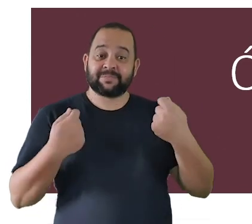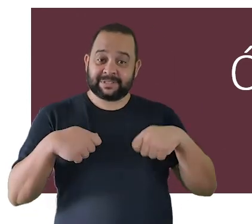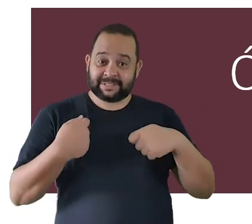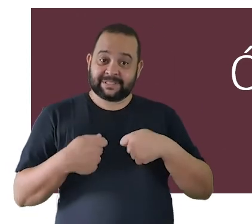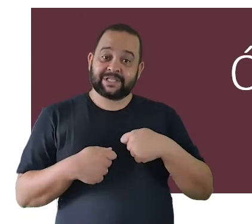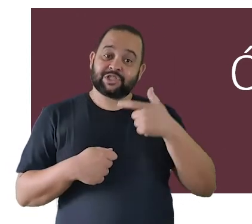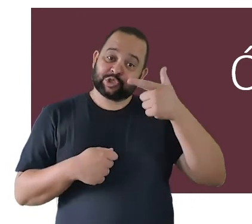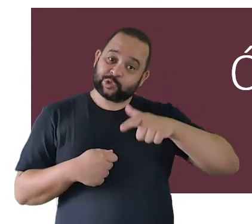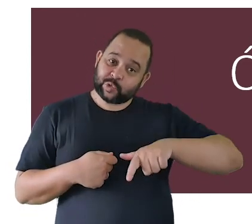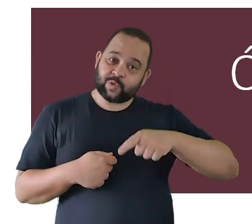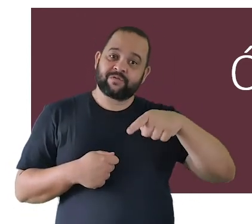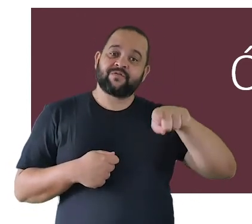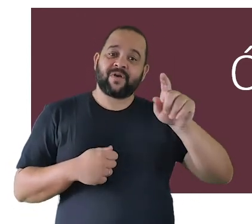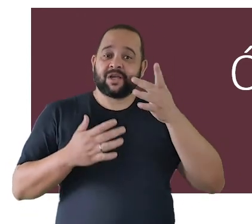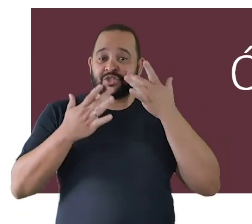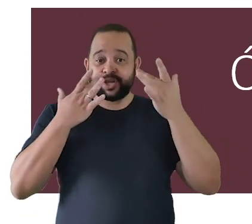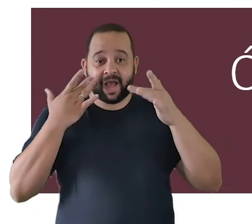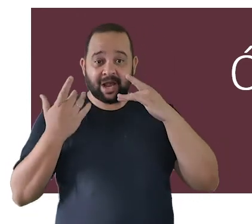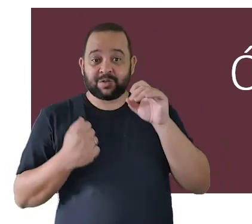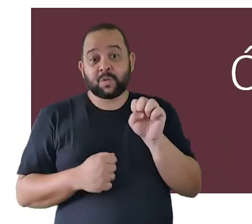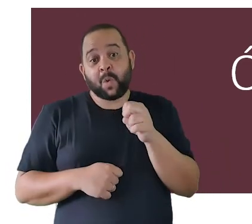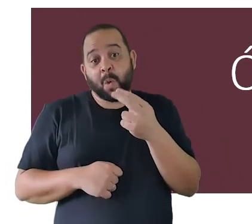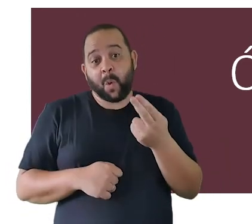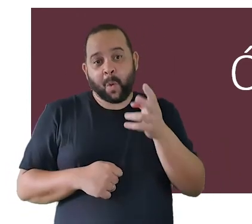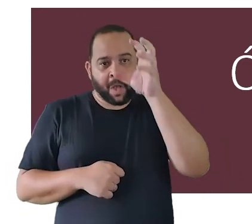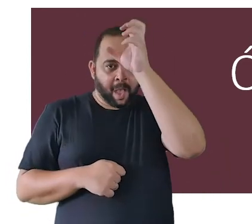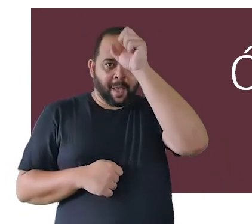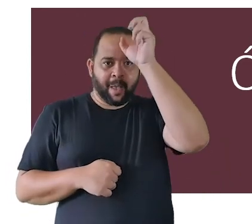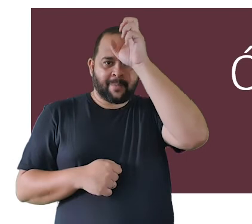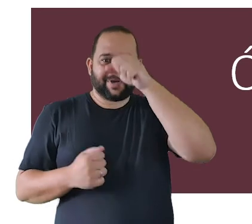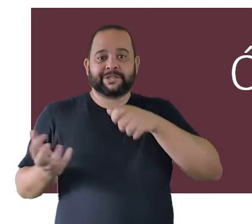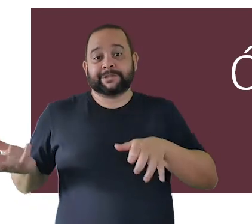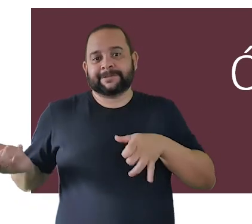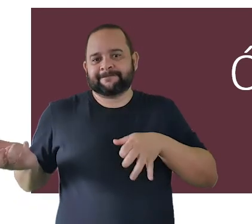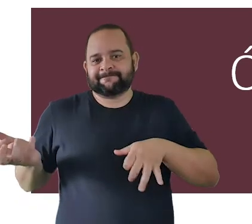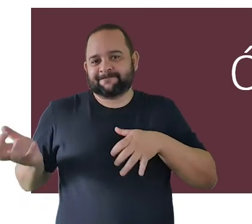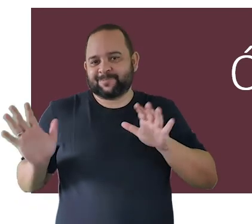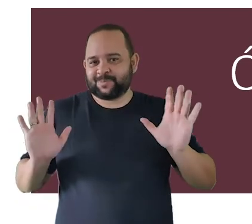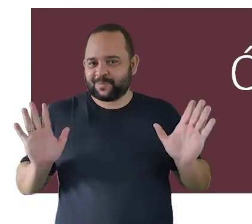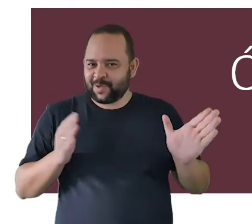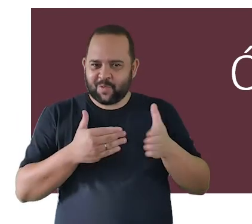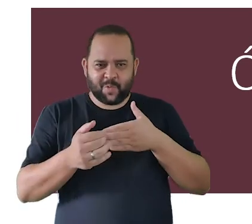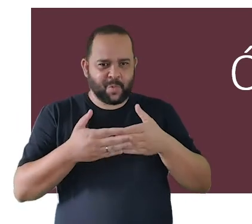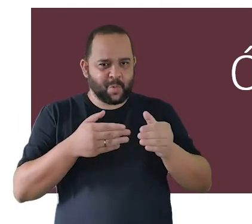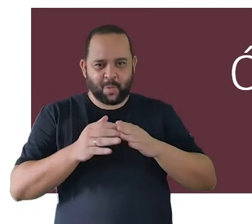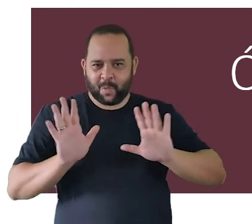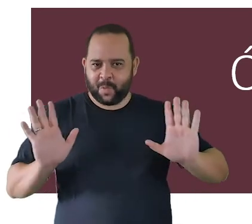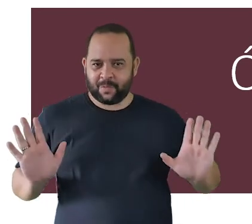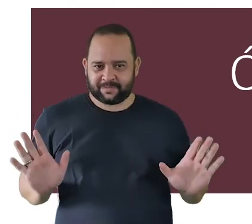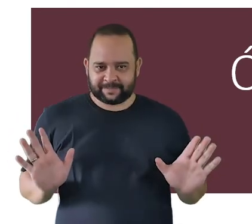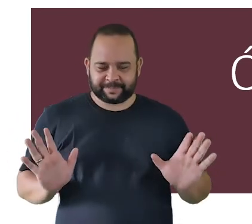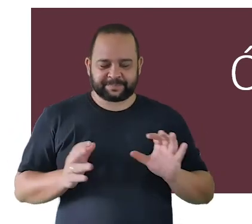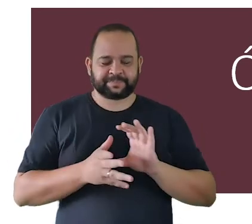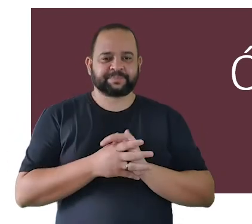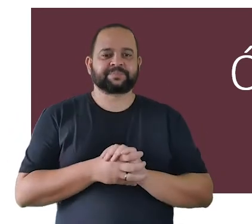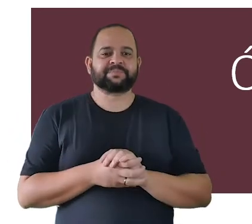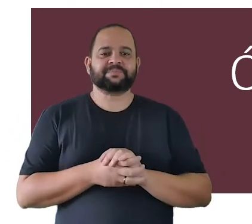tocar fazia parte da vida na sociedade tocar algum instrumento algum tipo de instrumento e